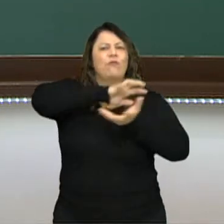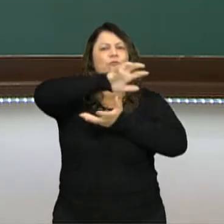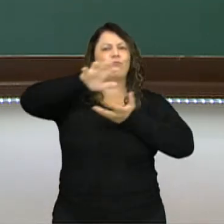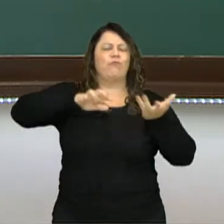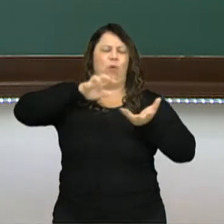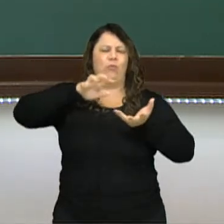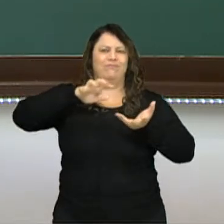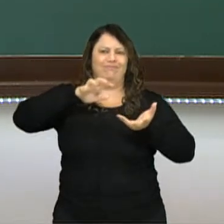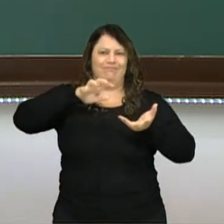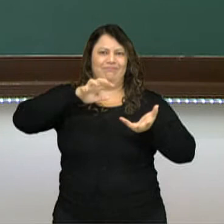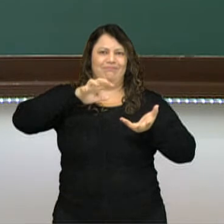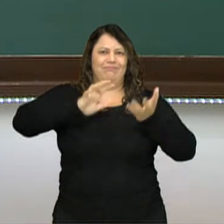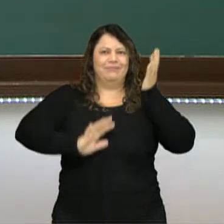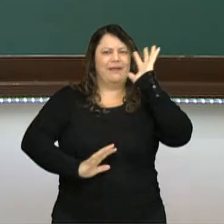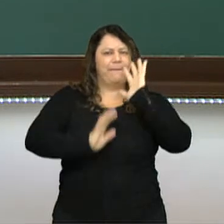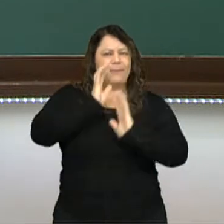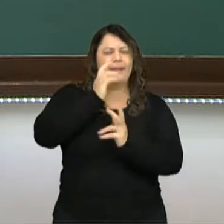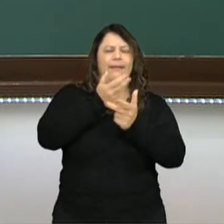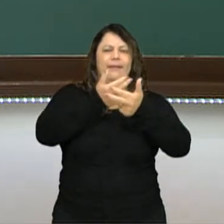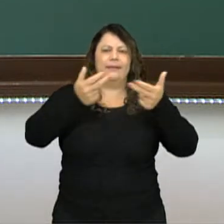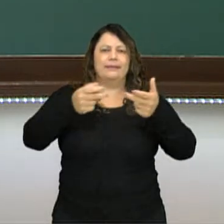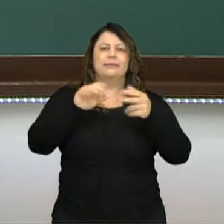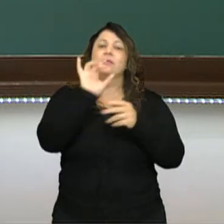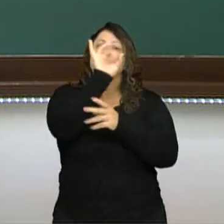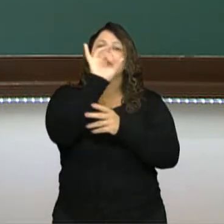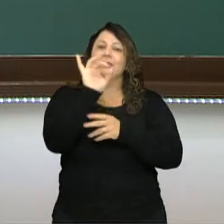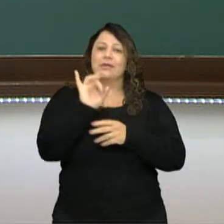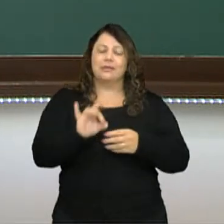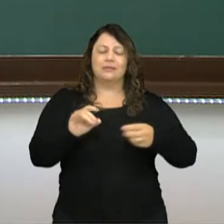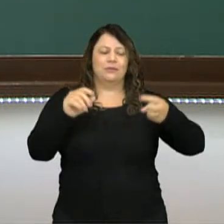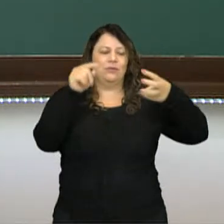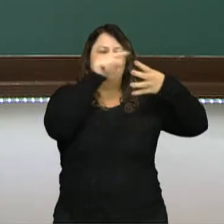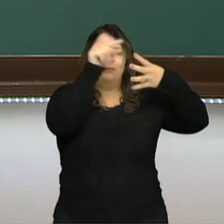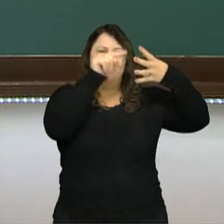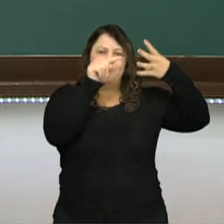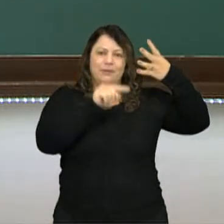que cada uma das frases está com uma forma diferente. Então, temos